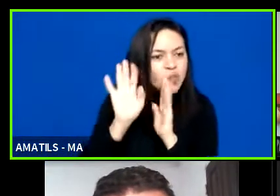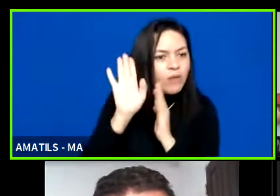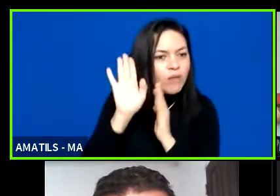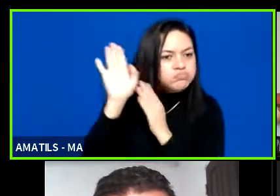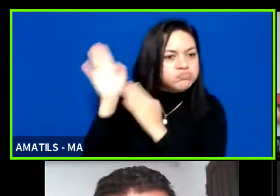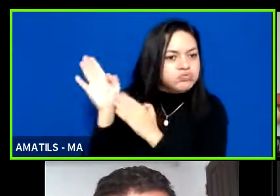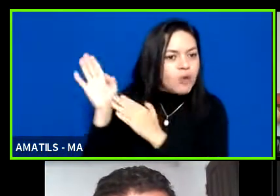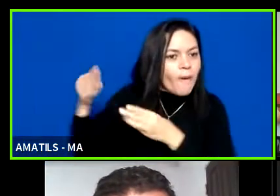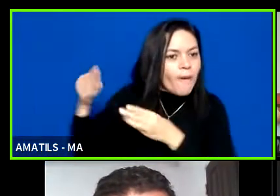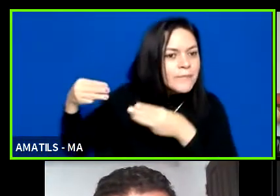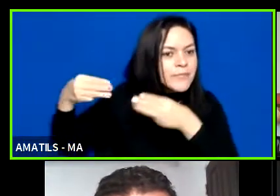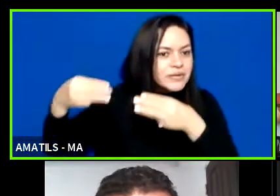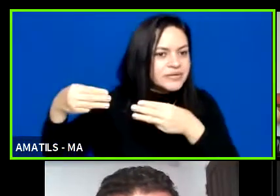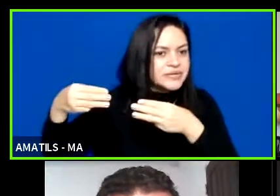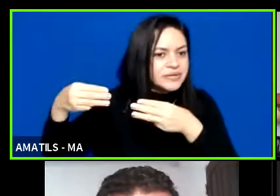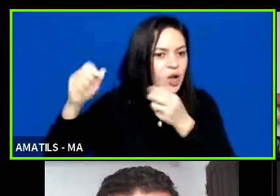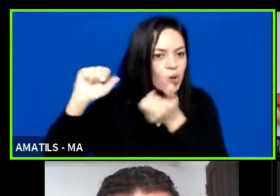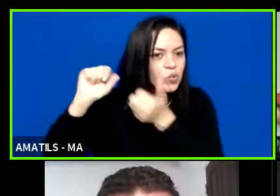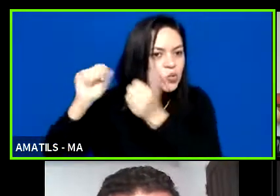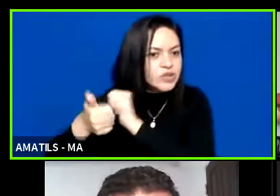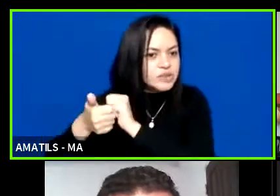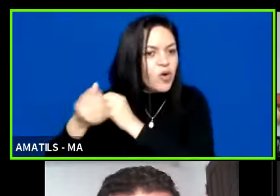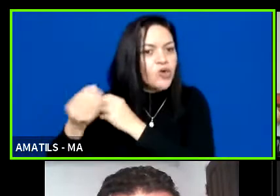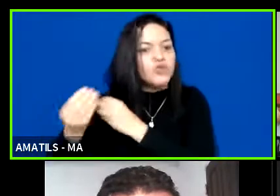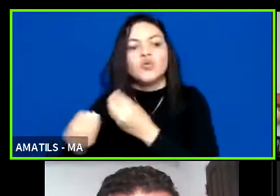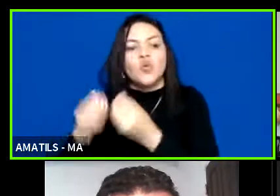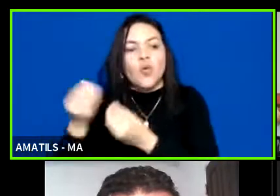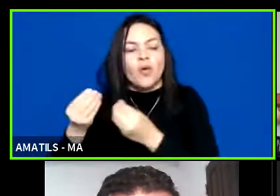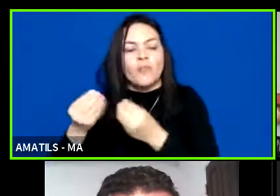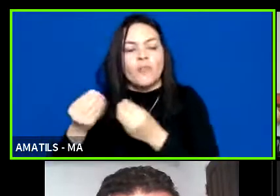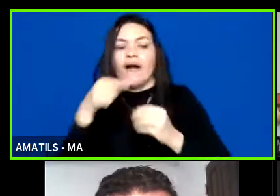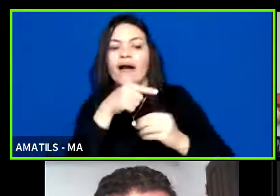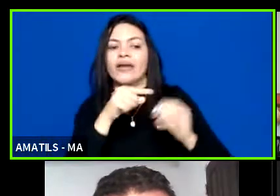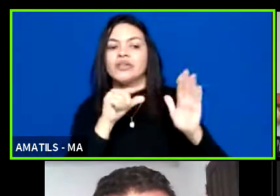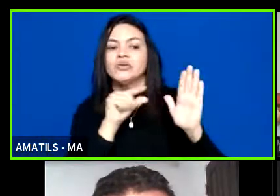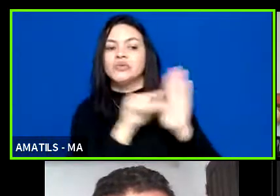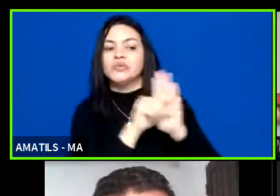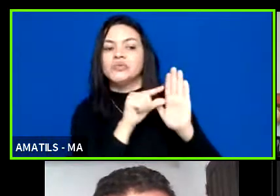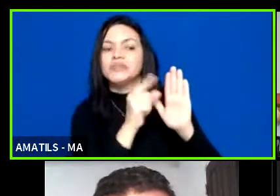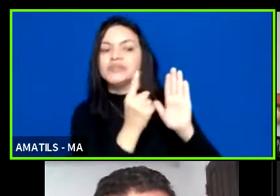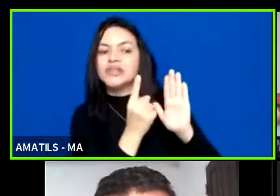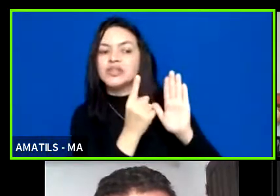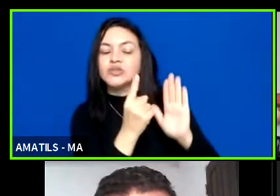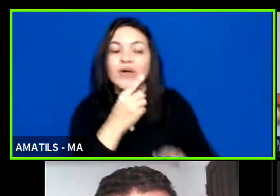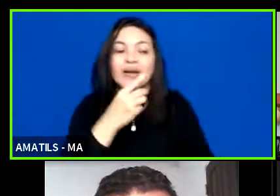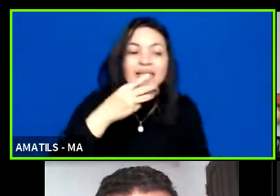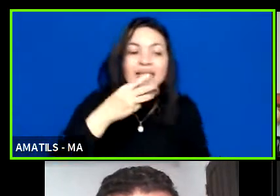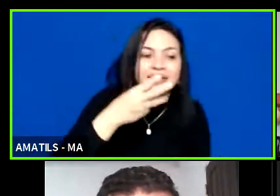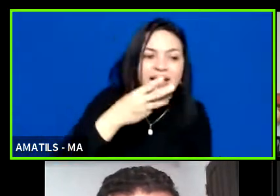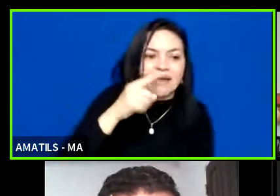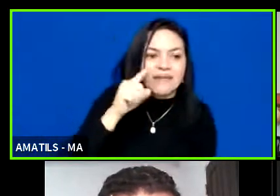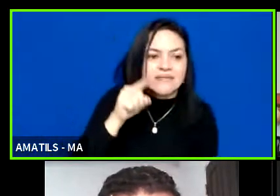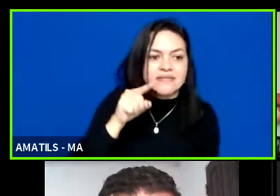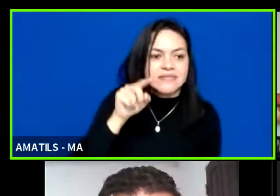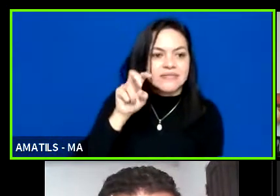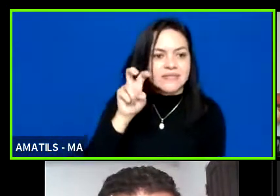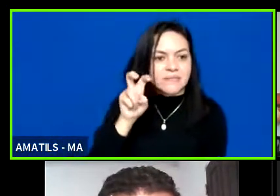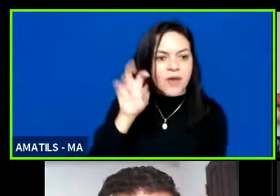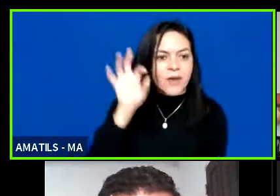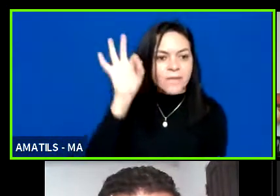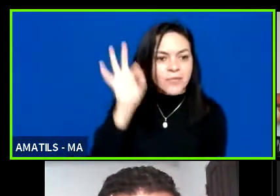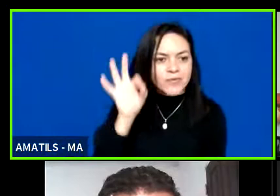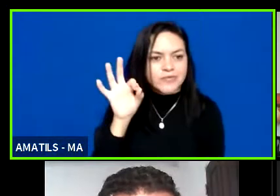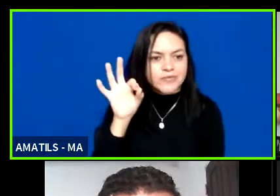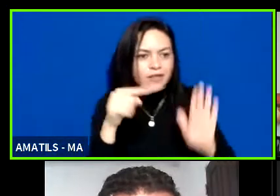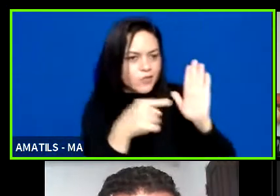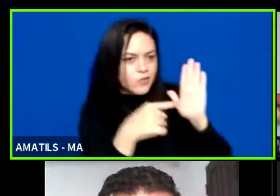decompostos da seguinte forma aí vem o inciso 1 3,5% previstos no item 1